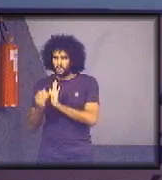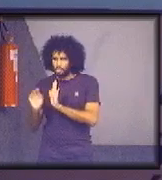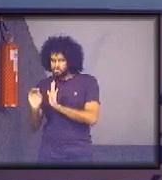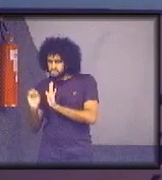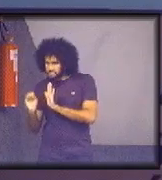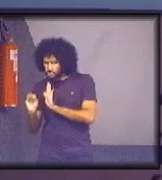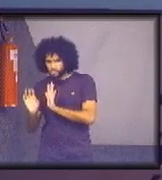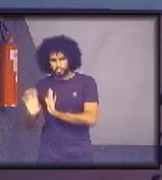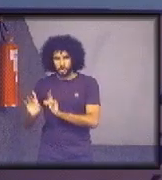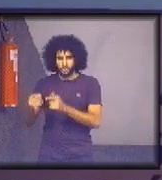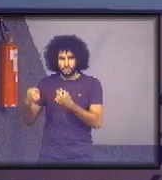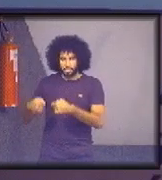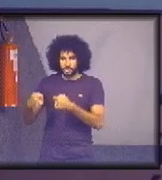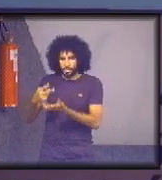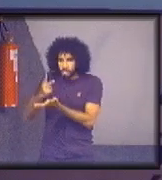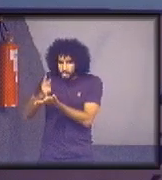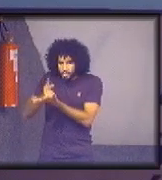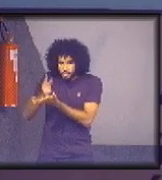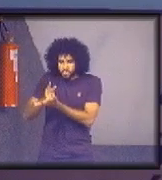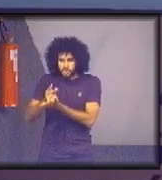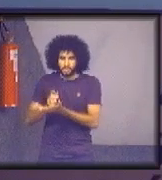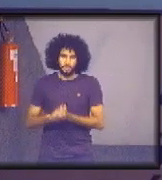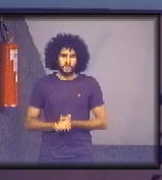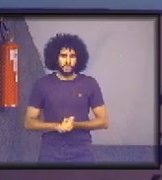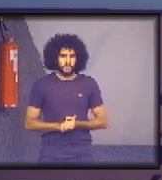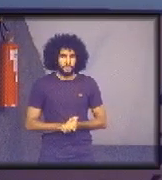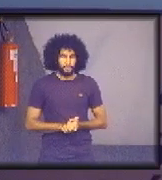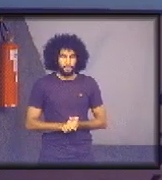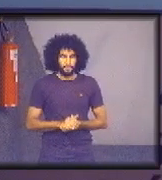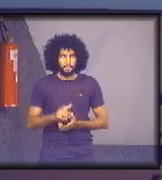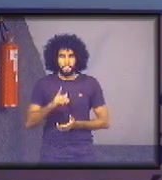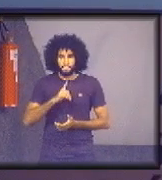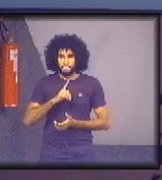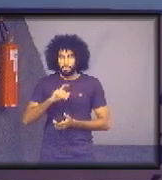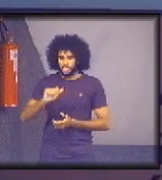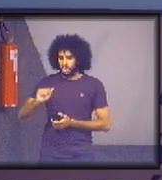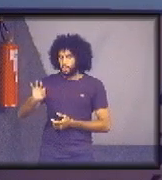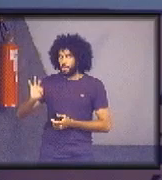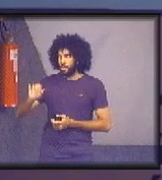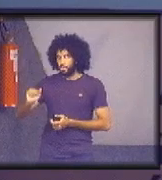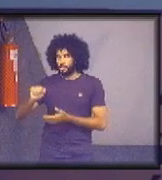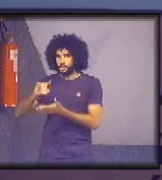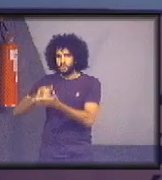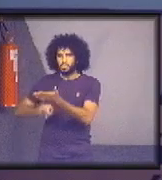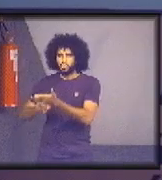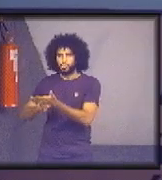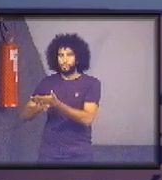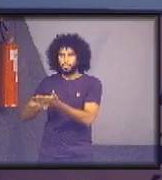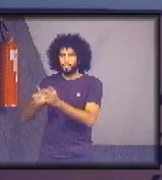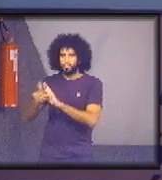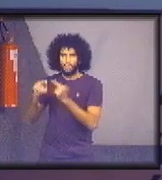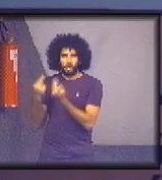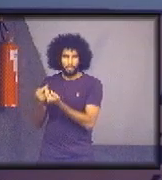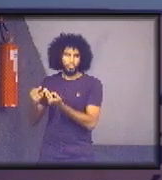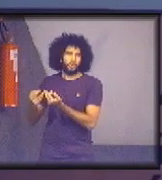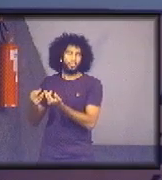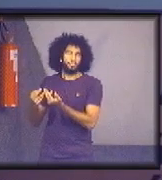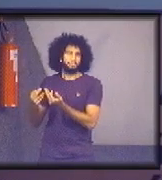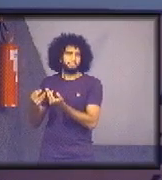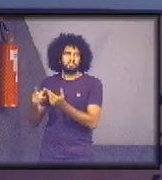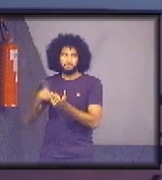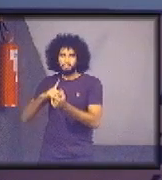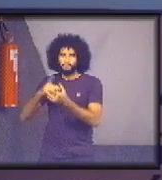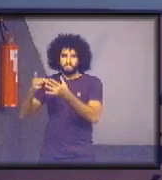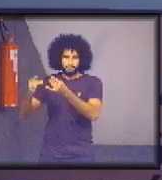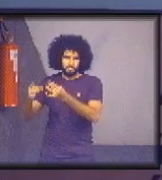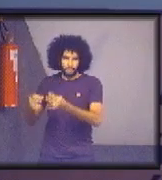é que estejam as atribuições, esteja sendo... Ele vai ter a ata da reunião, para que a gente verifique as ações que estão sendo realizadas. O importante é que o